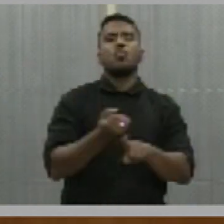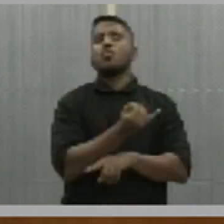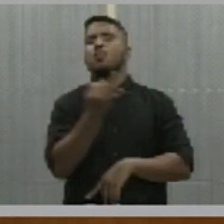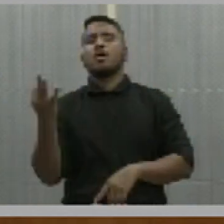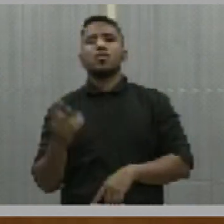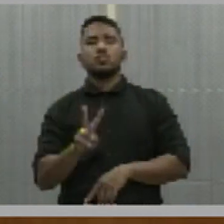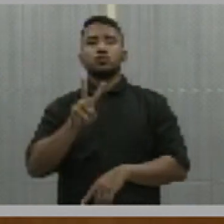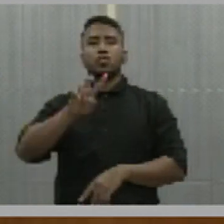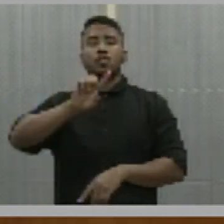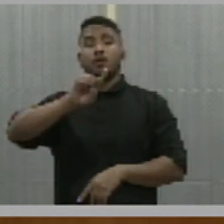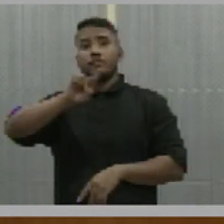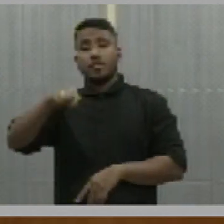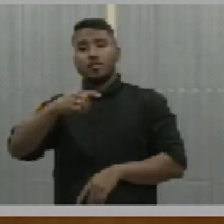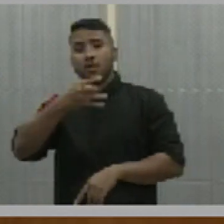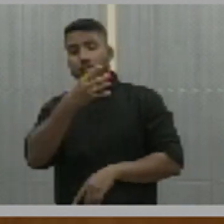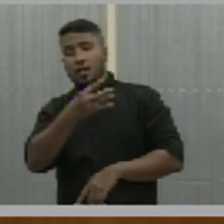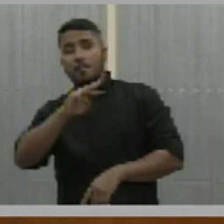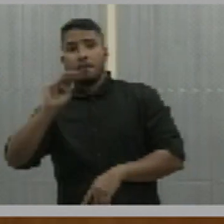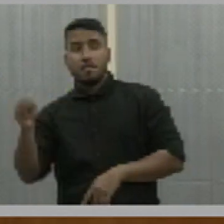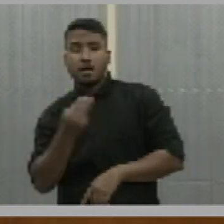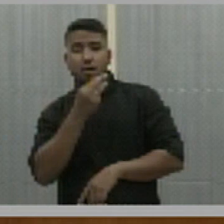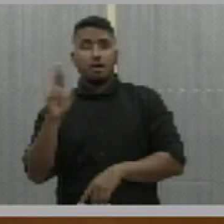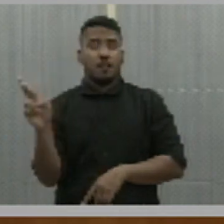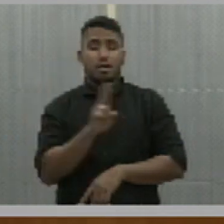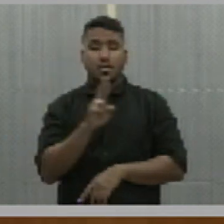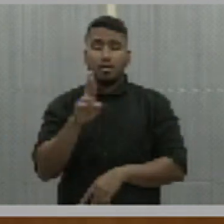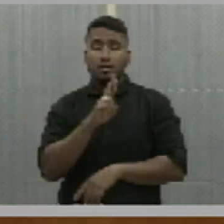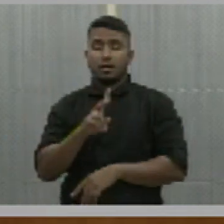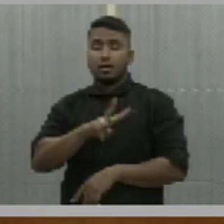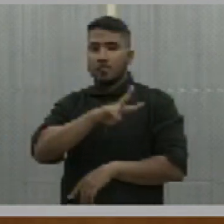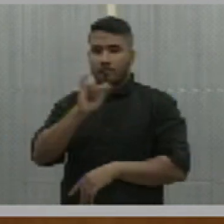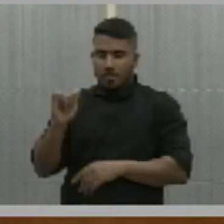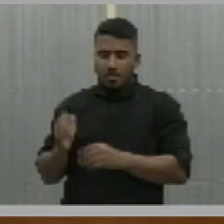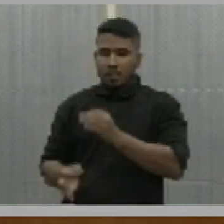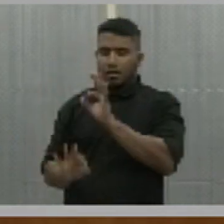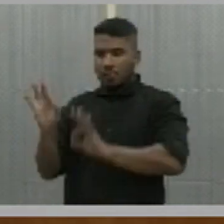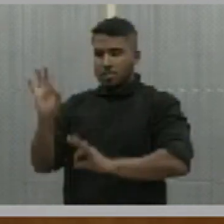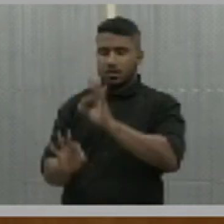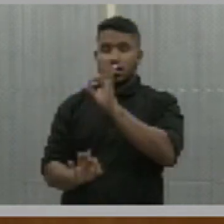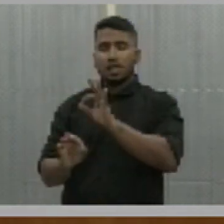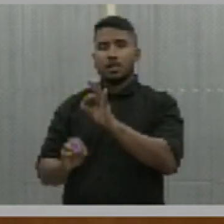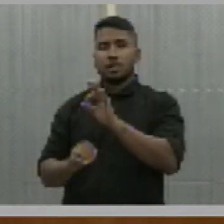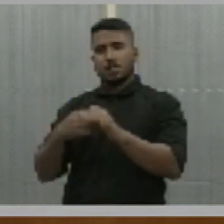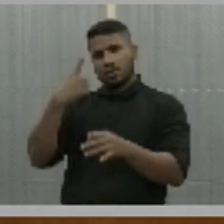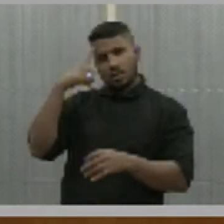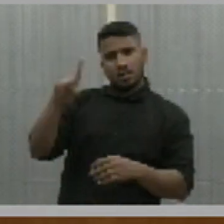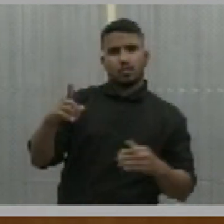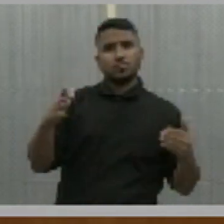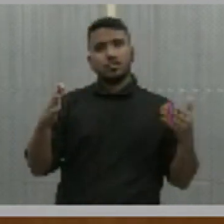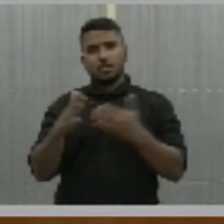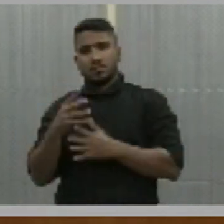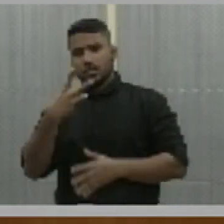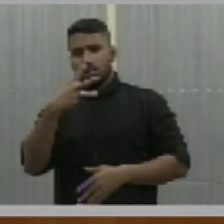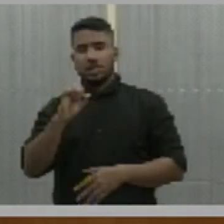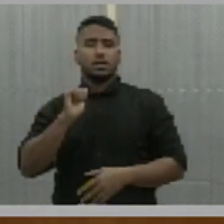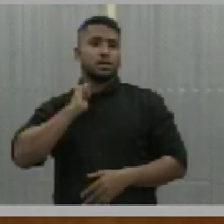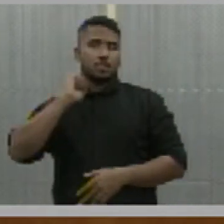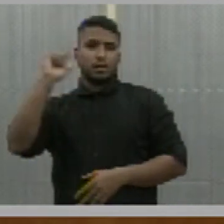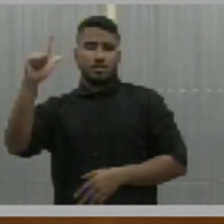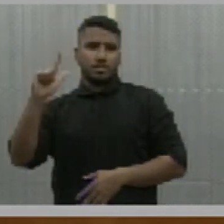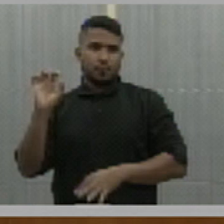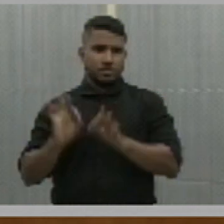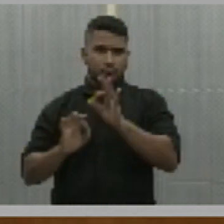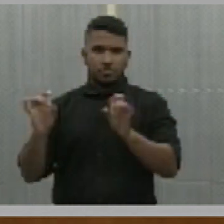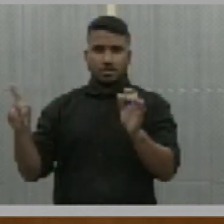em R 2,4 milhões e que serão instalados de forma definitiva até o dia 30 de abril. Então, quero parabenizar